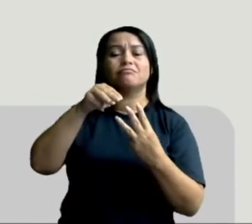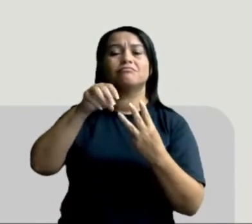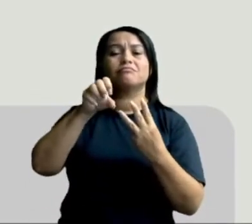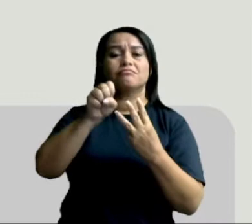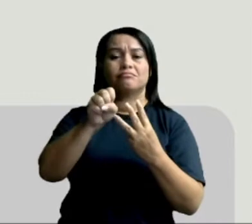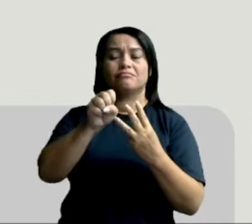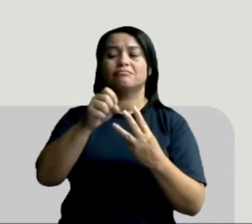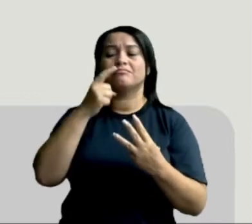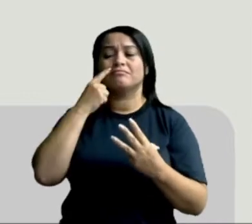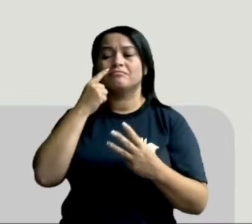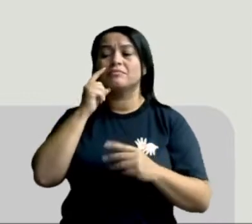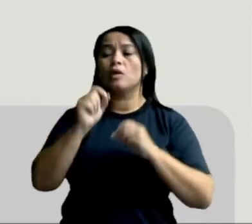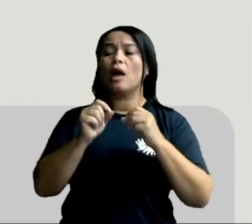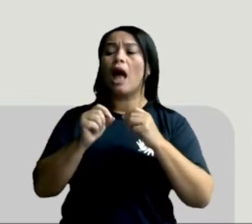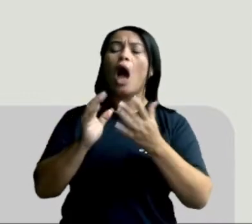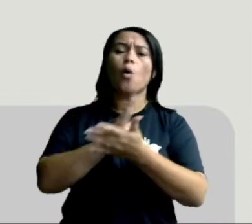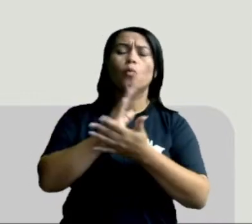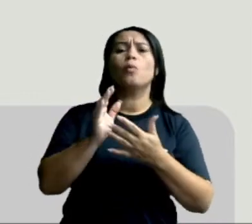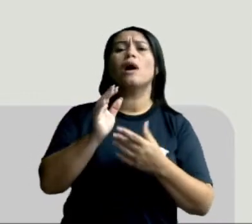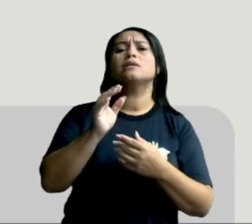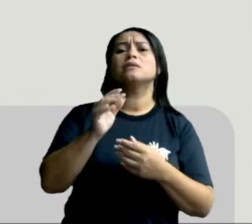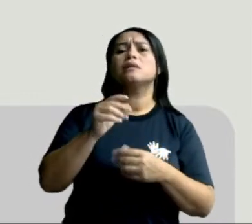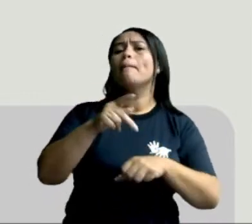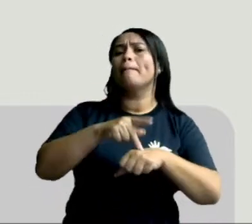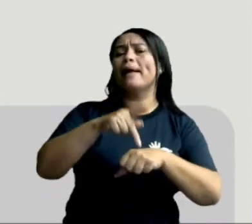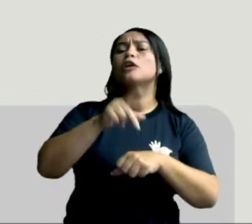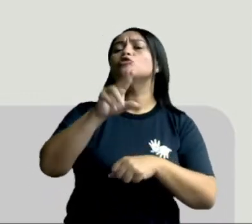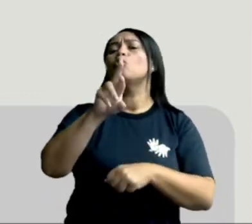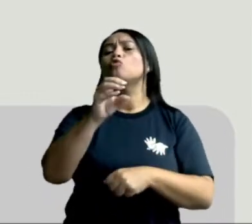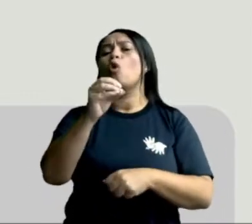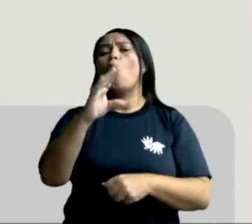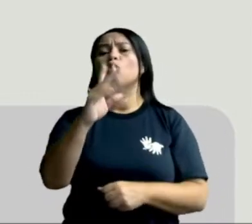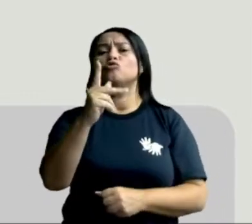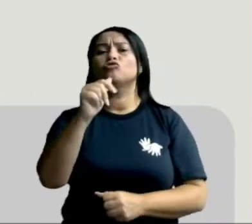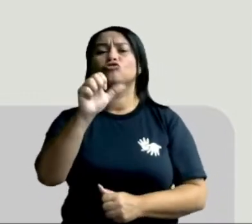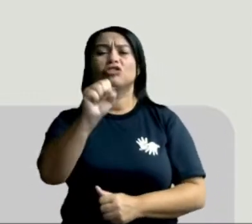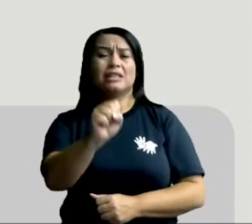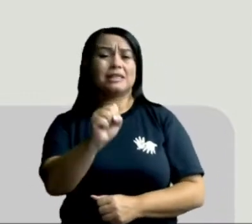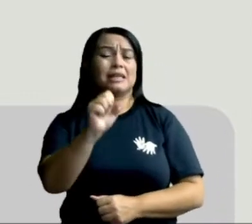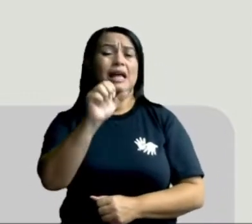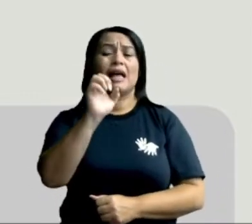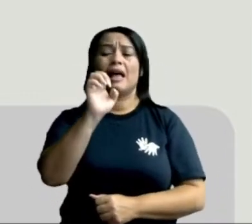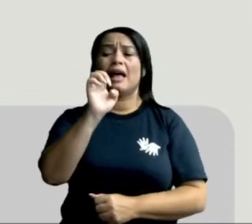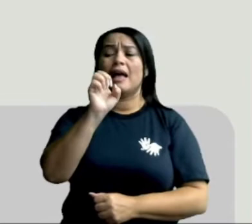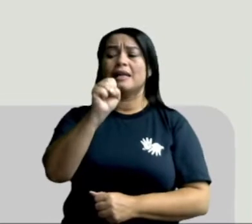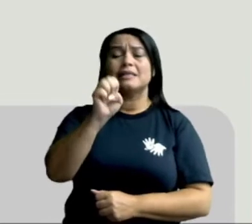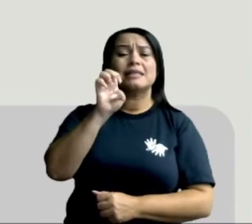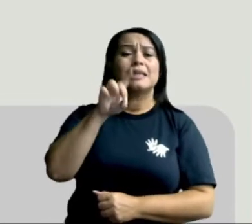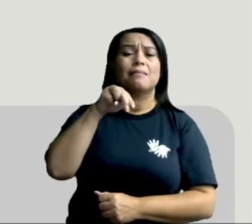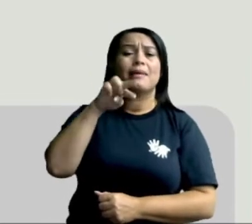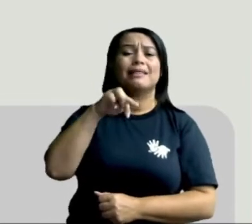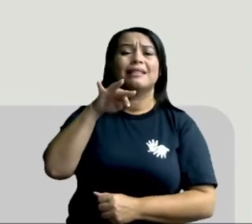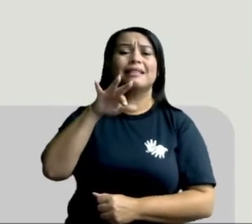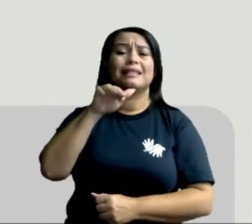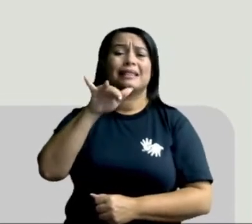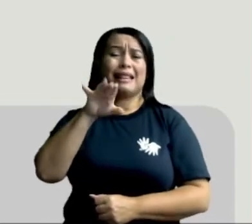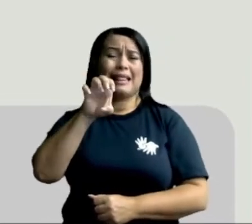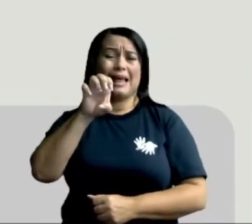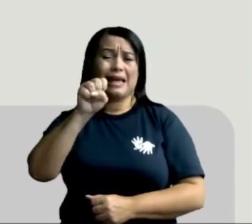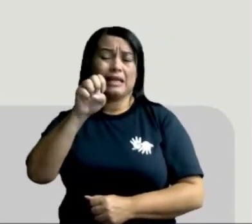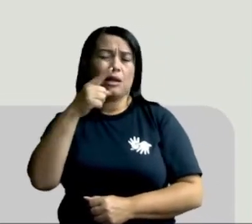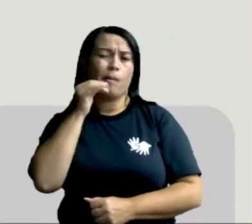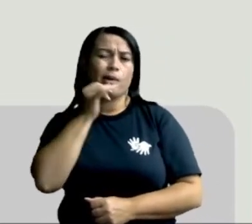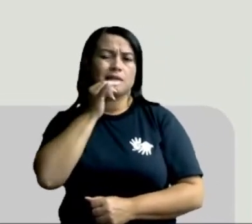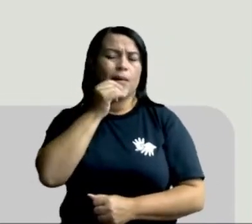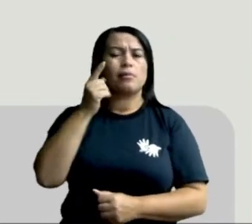rochas sedimentares são muito comuns no nosso dia a dia. Quando você vai viajar ao longo da estrada, por exemplo, aí tem uma imagem na